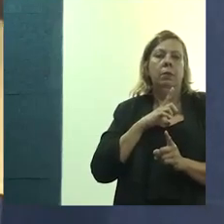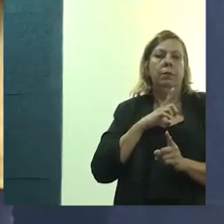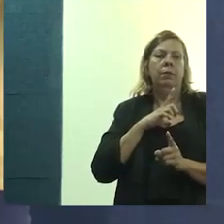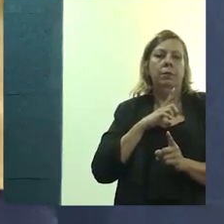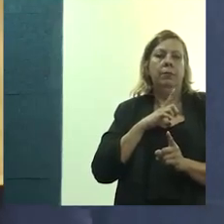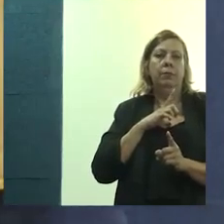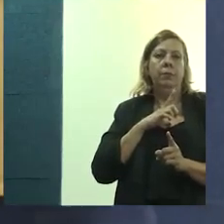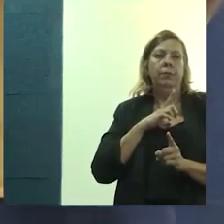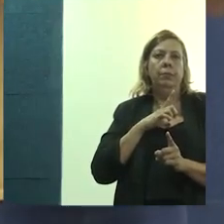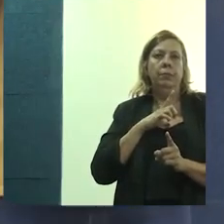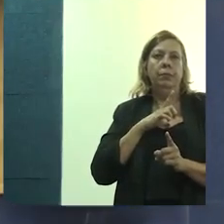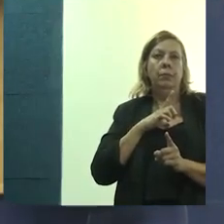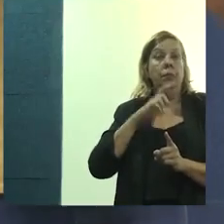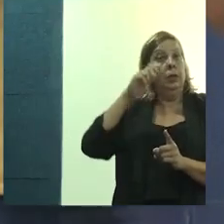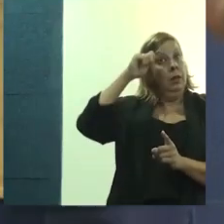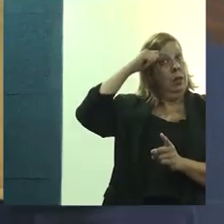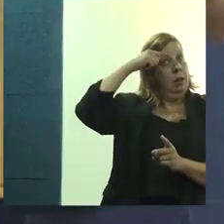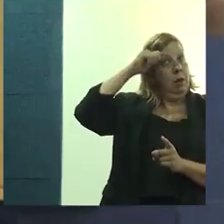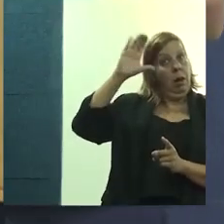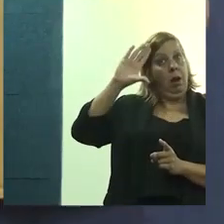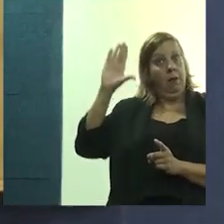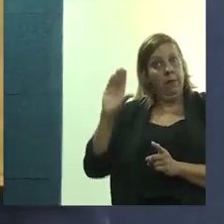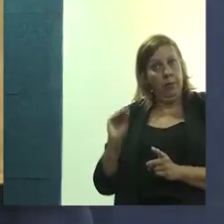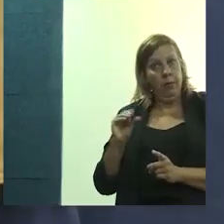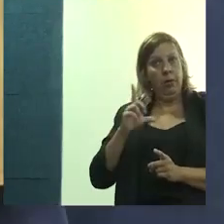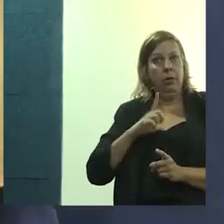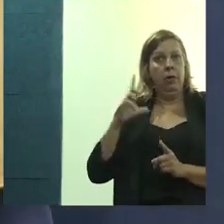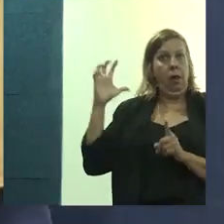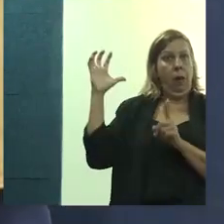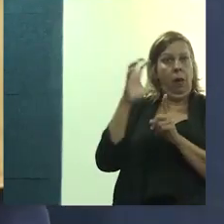africana.